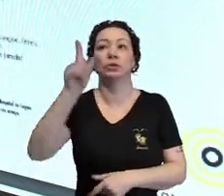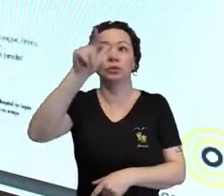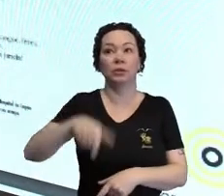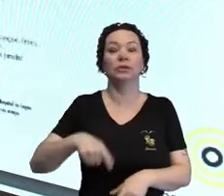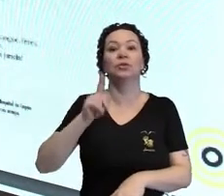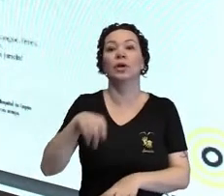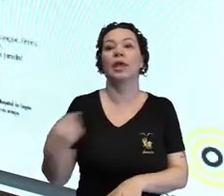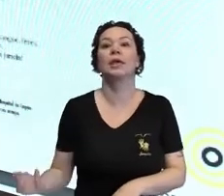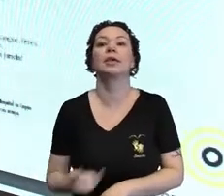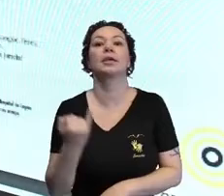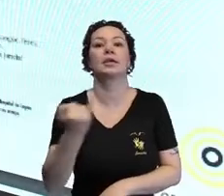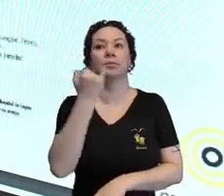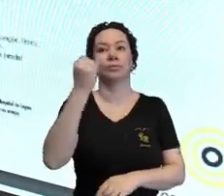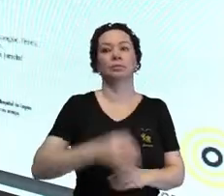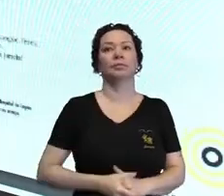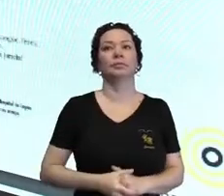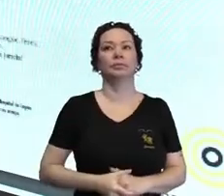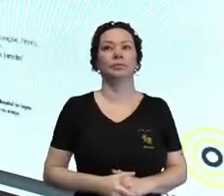bastante importante.